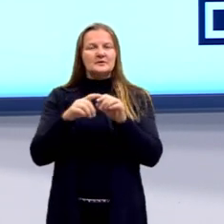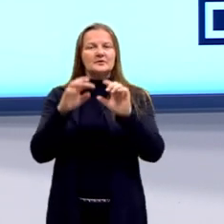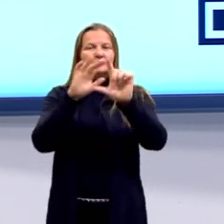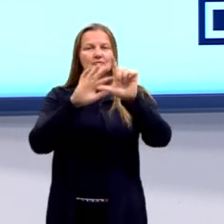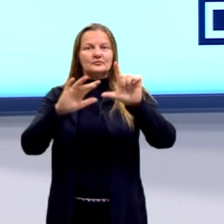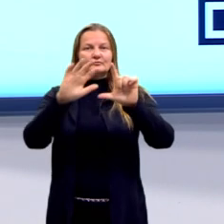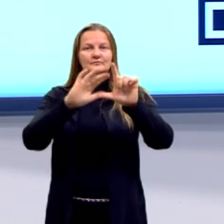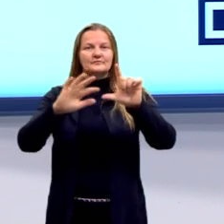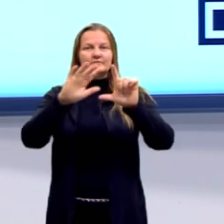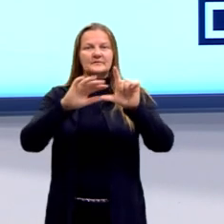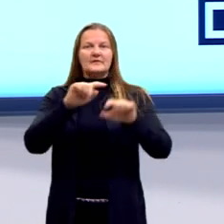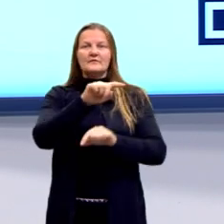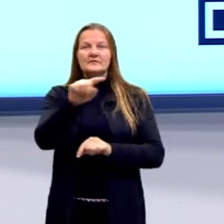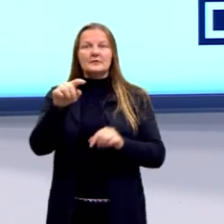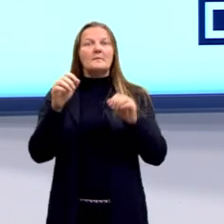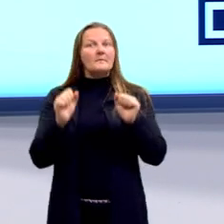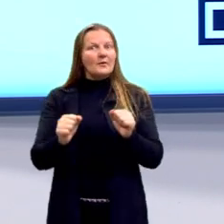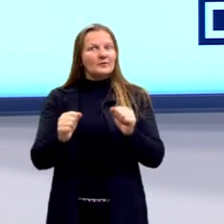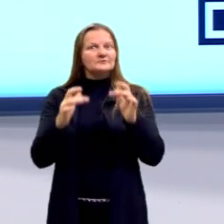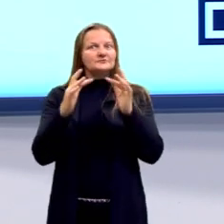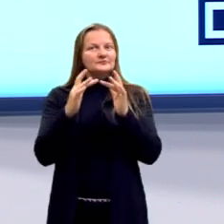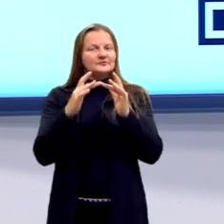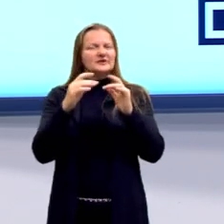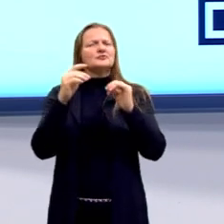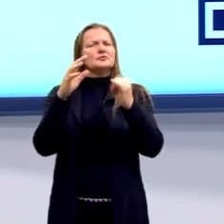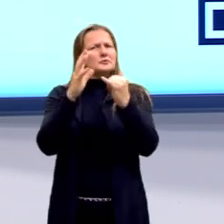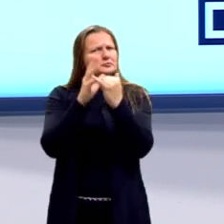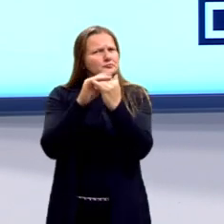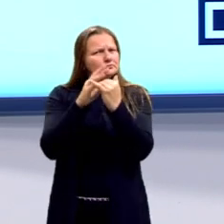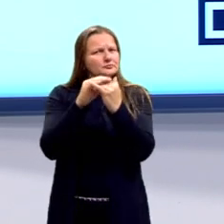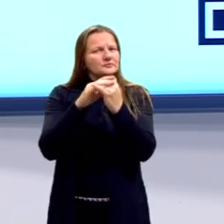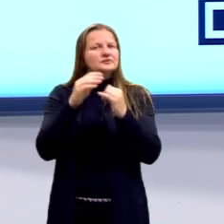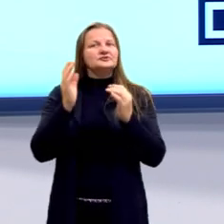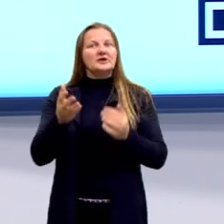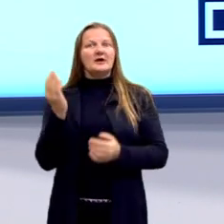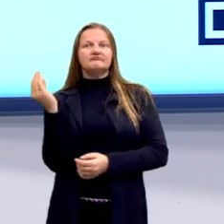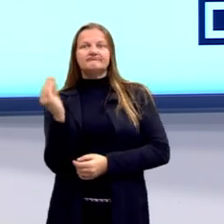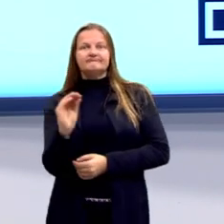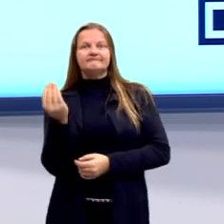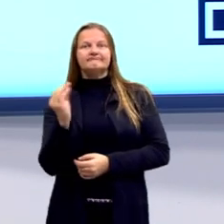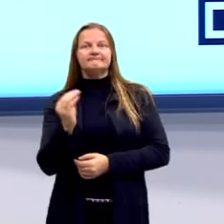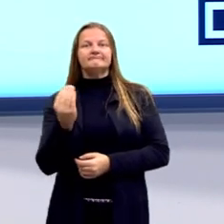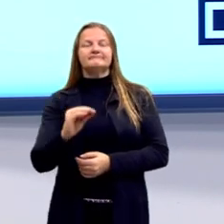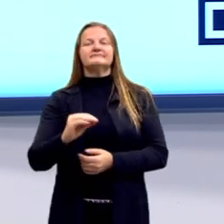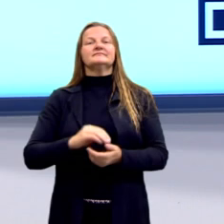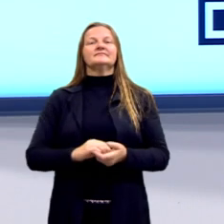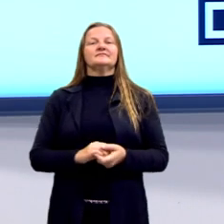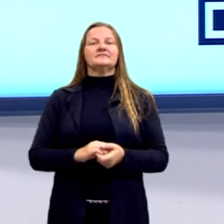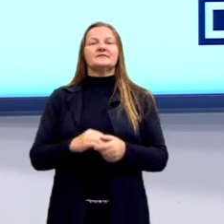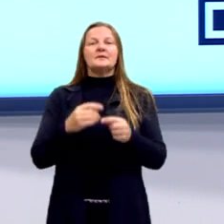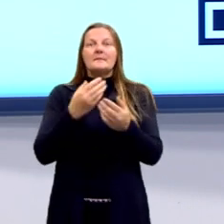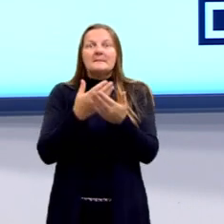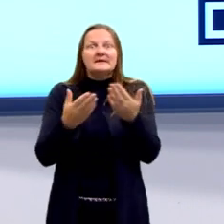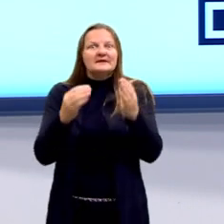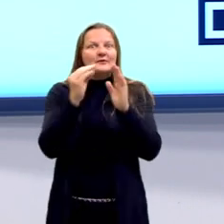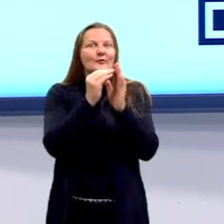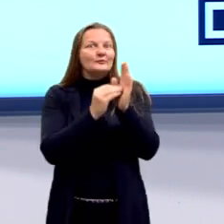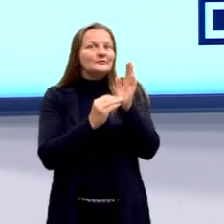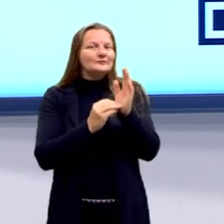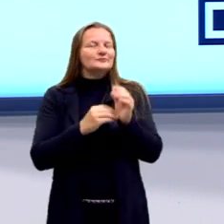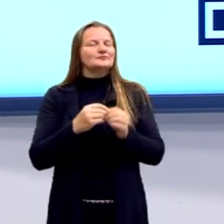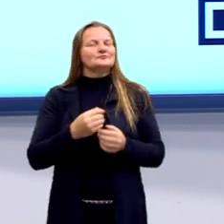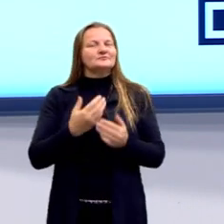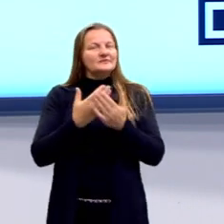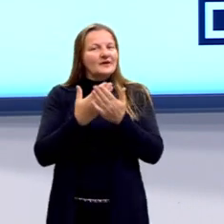Code, onde vocês podem assistir as aulas que já foram transmitidas, para não perder então nenhuma